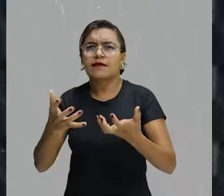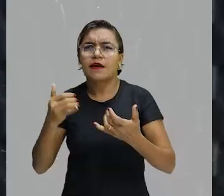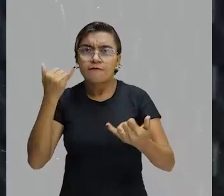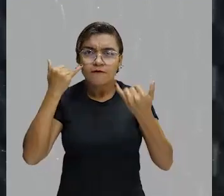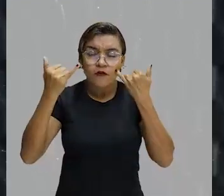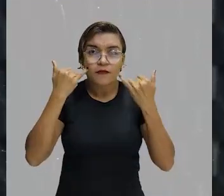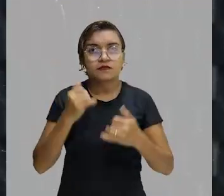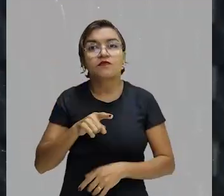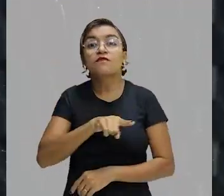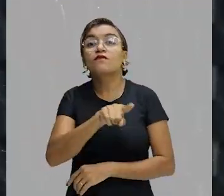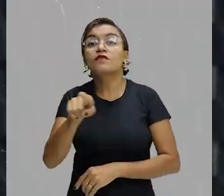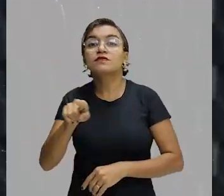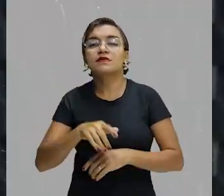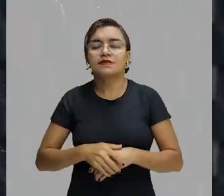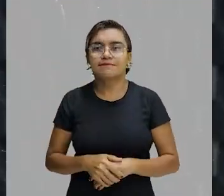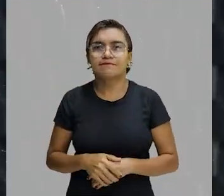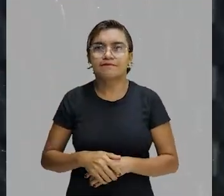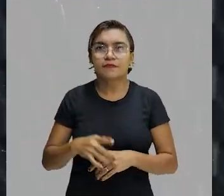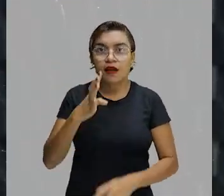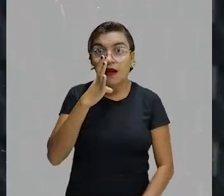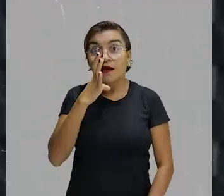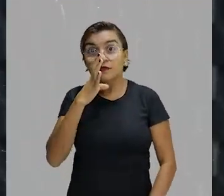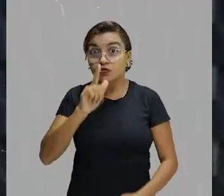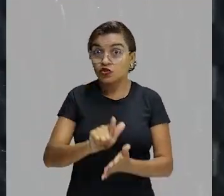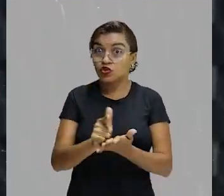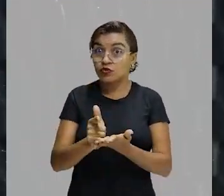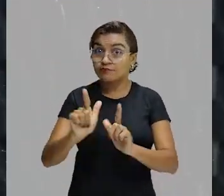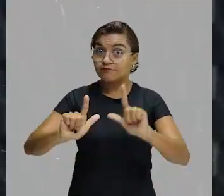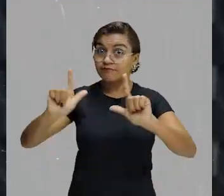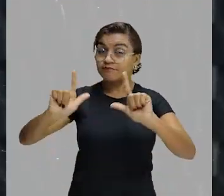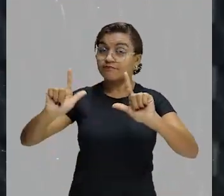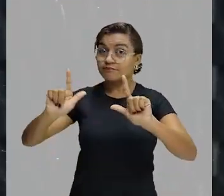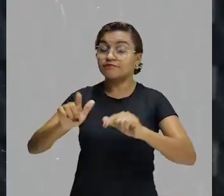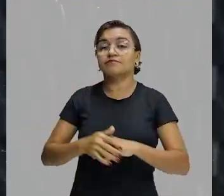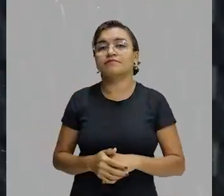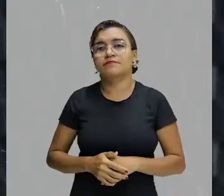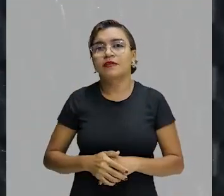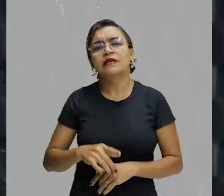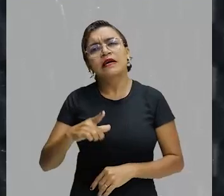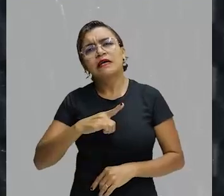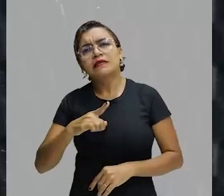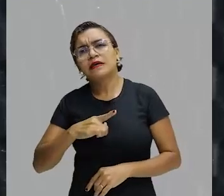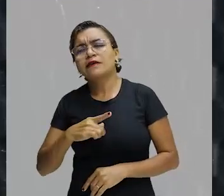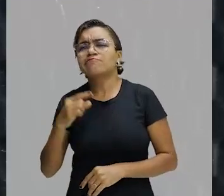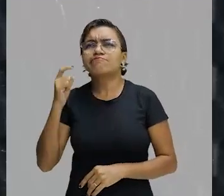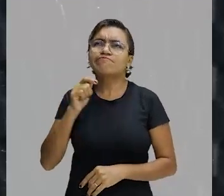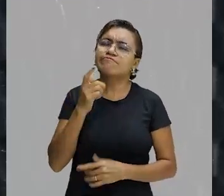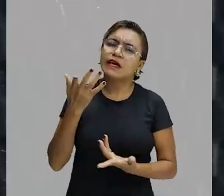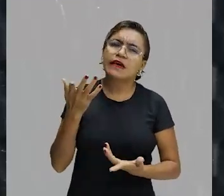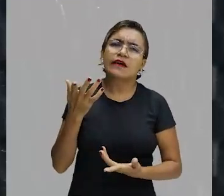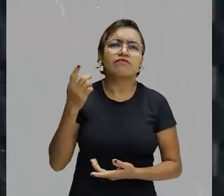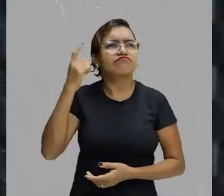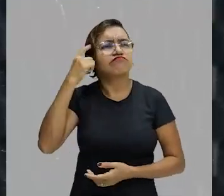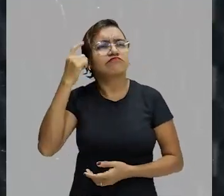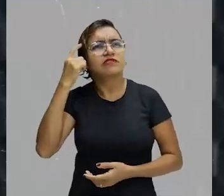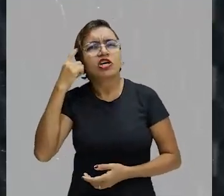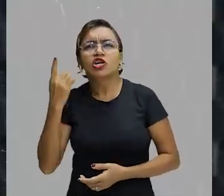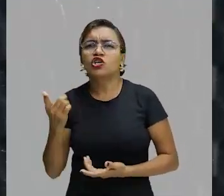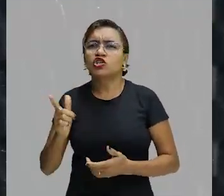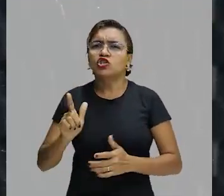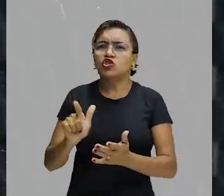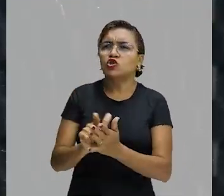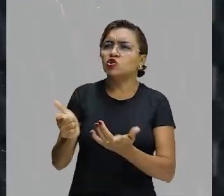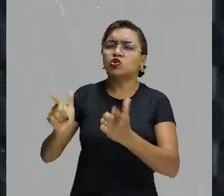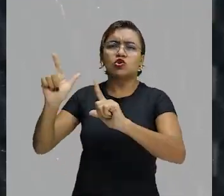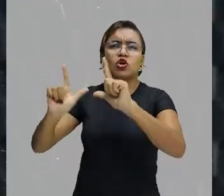vocês, como é que andam aí? Vocês andam assistindo o jornal? Existe ainda aquela ideia de que jornal não é coisa de jovem, não é coisa de